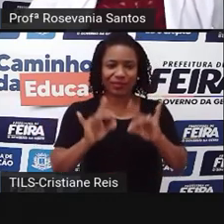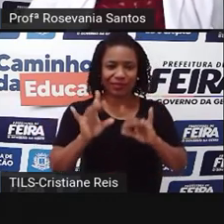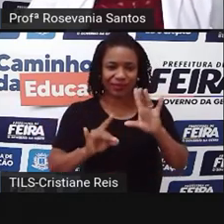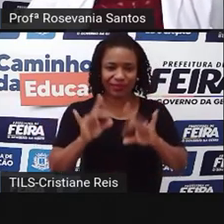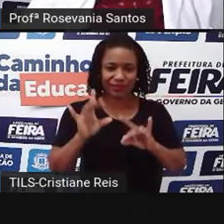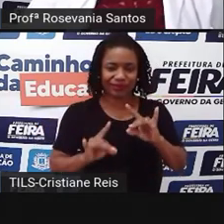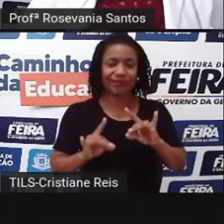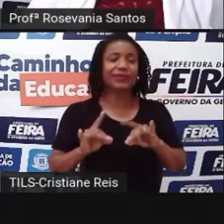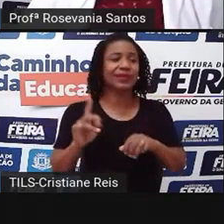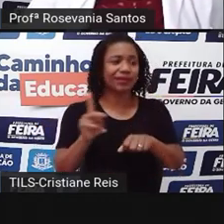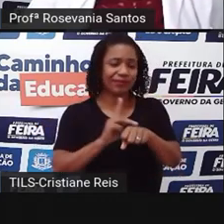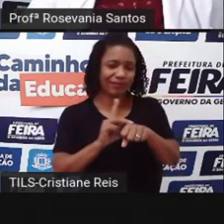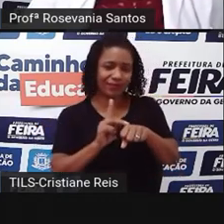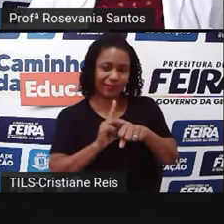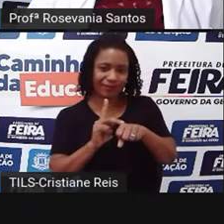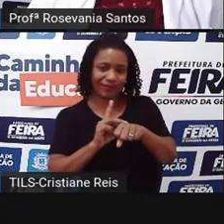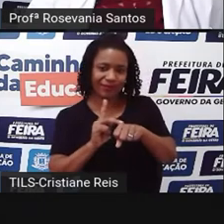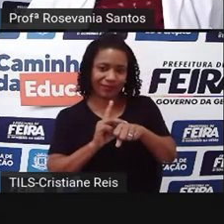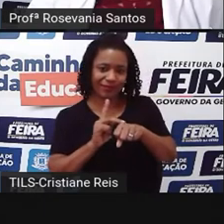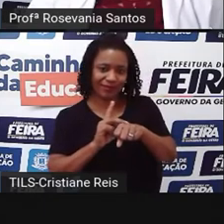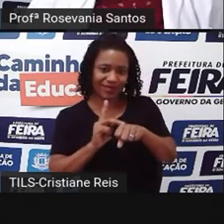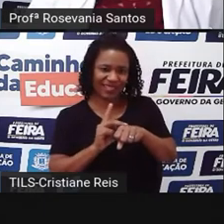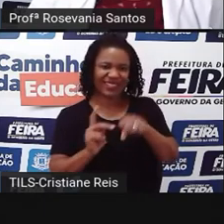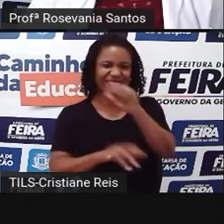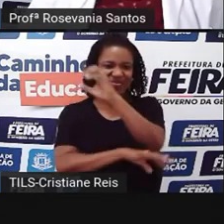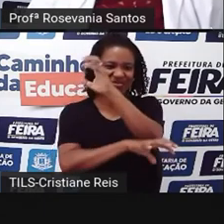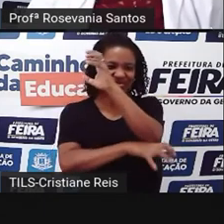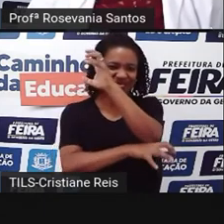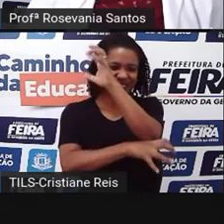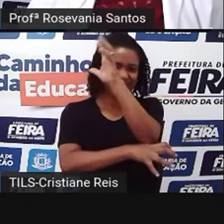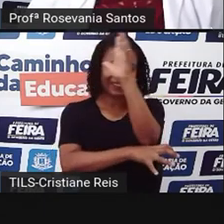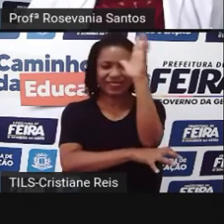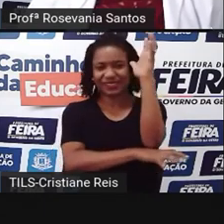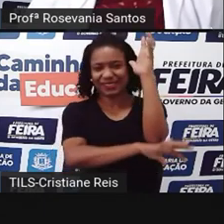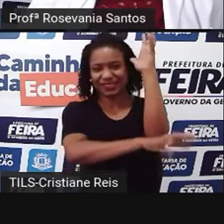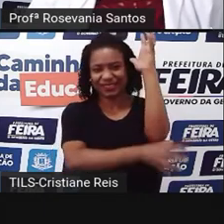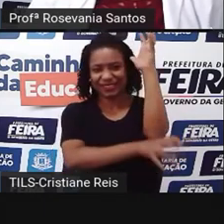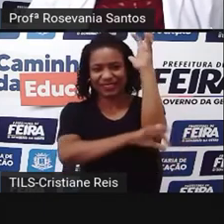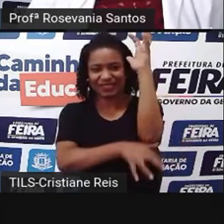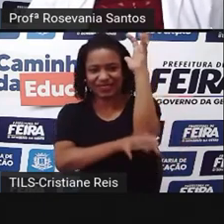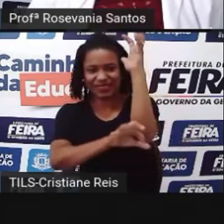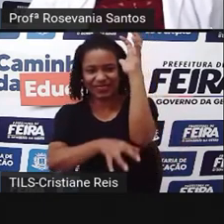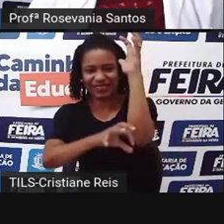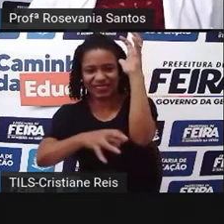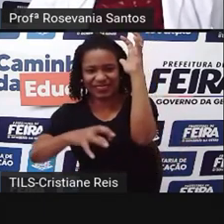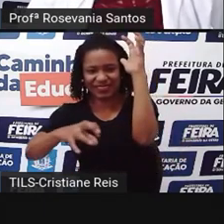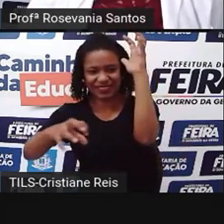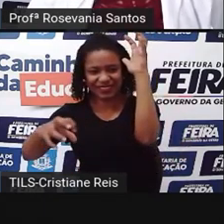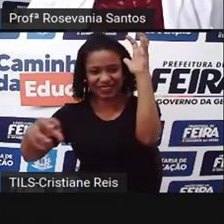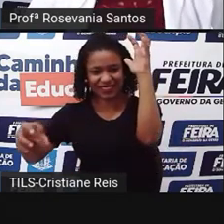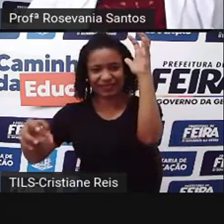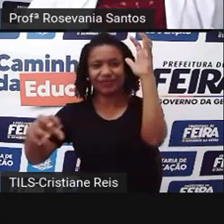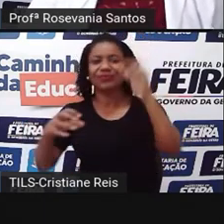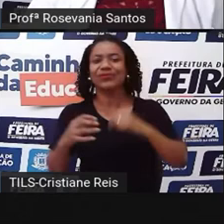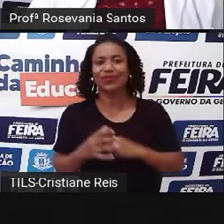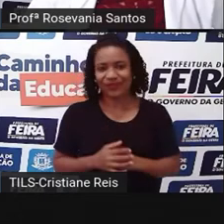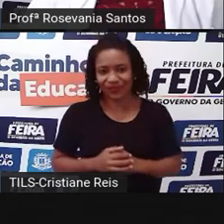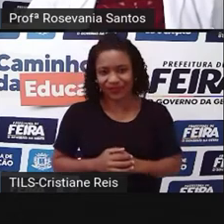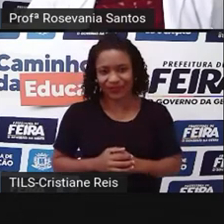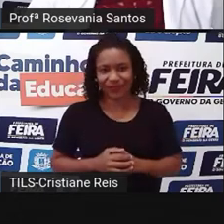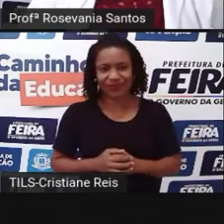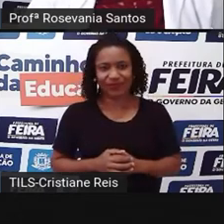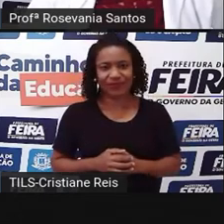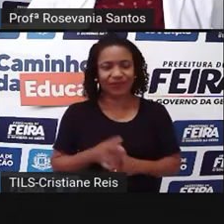nessa área de manguezal, a gente percebe que as raízes, né, elas ficam acima do solo ali, né, e você tem,